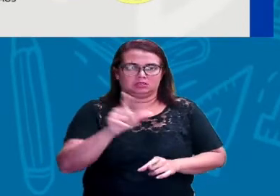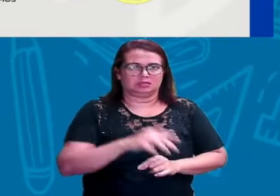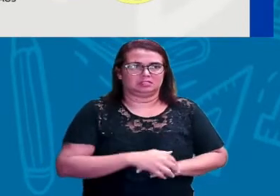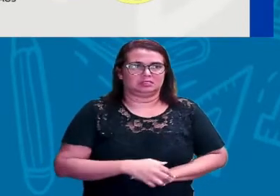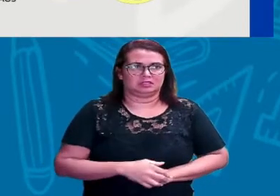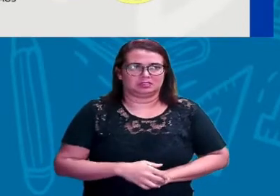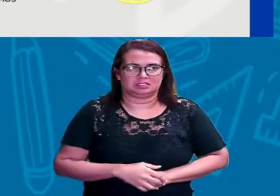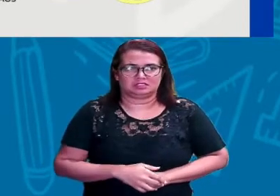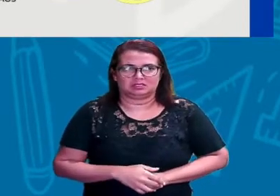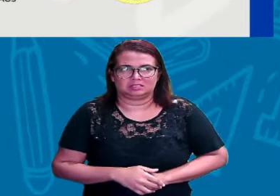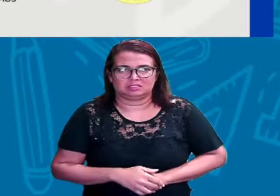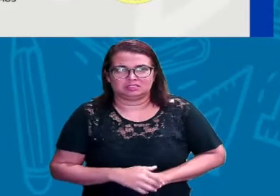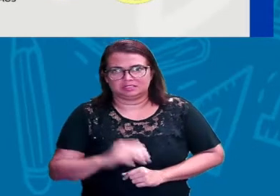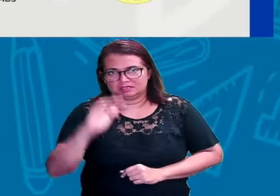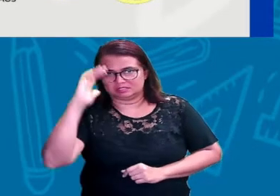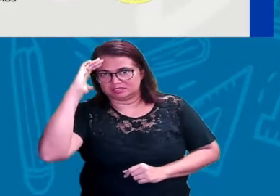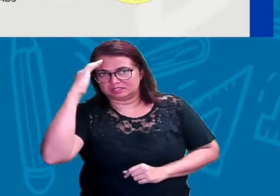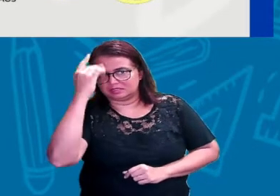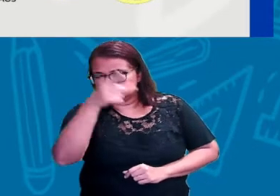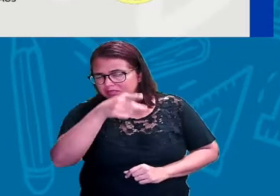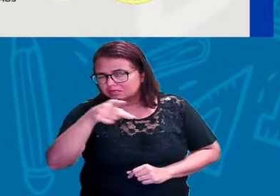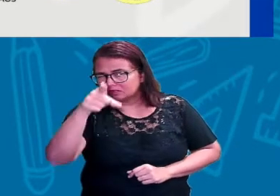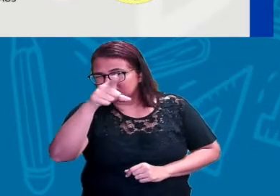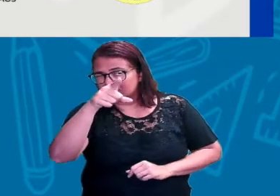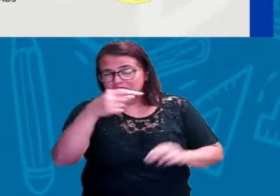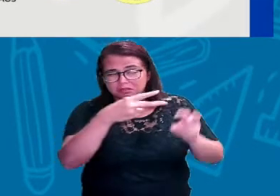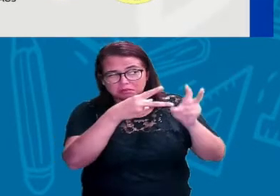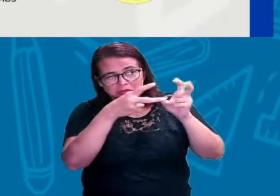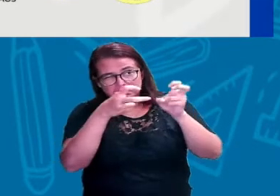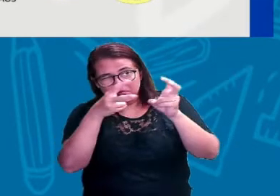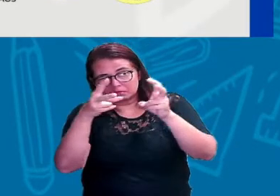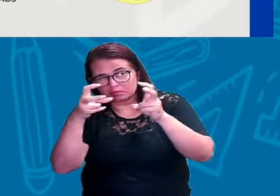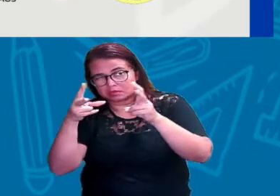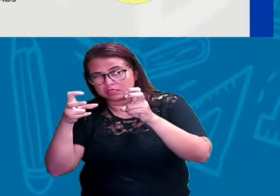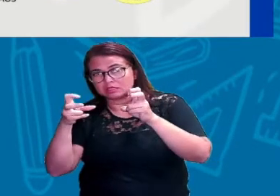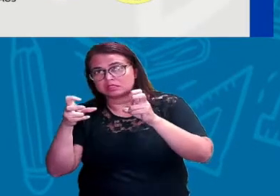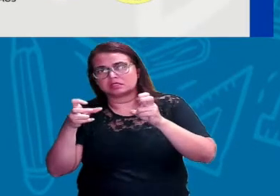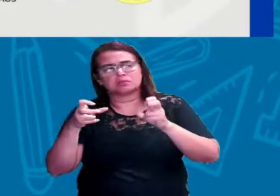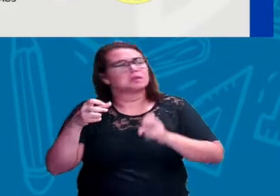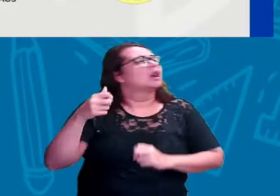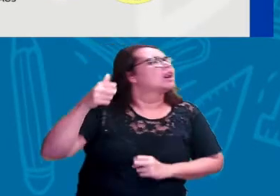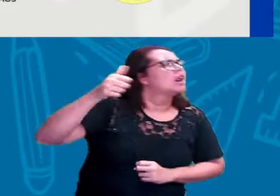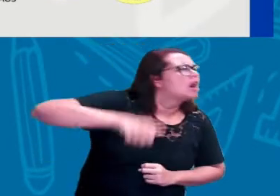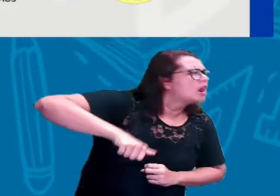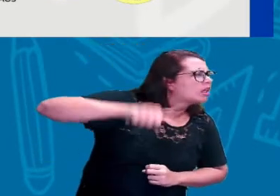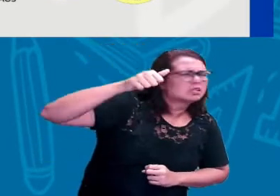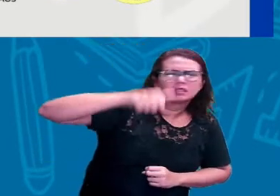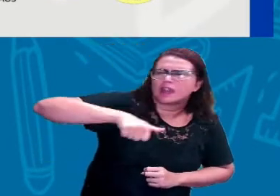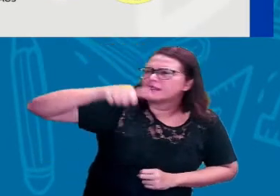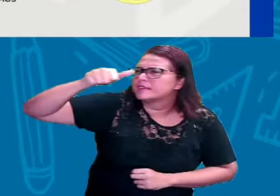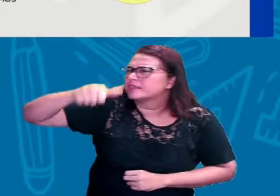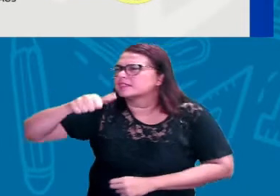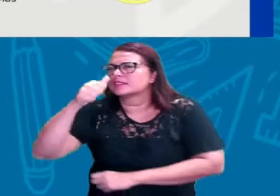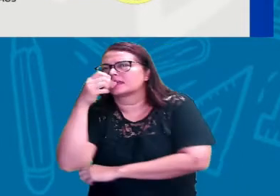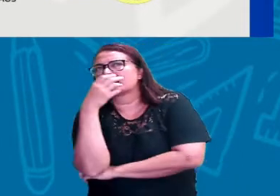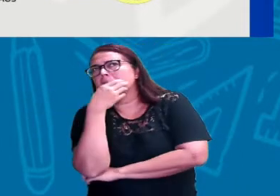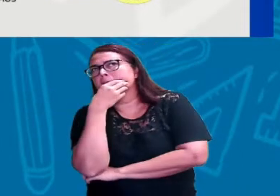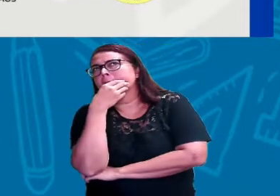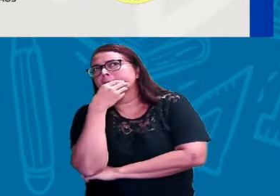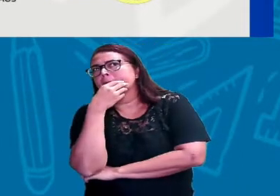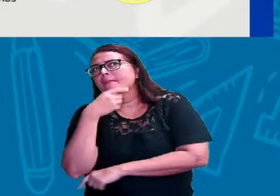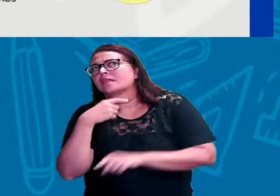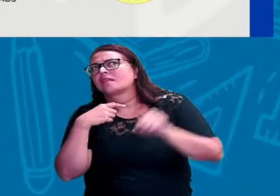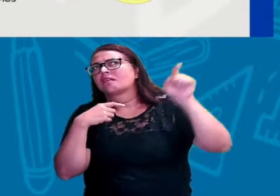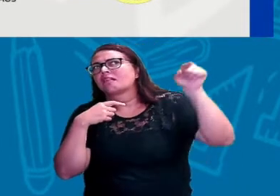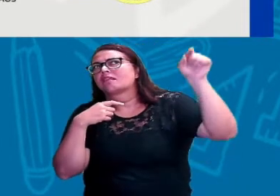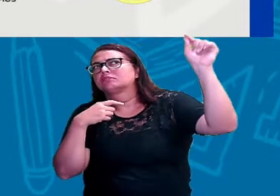aí, porque você vai começar a perceber, você vai começar a analisar aquela que você está usando como